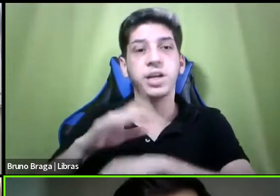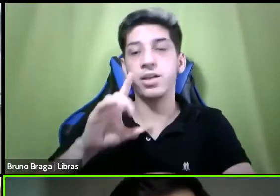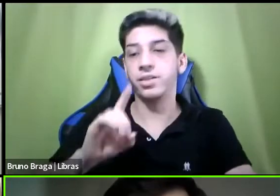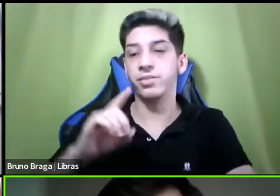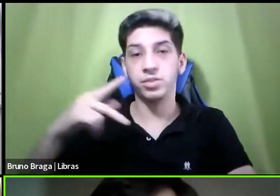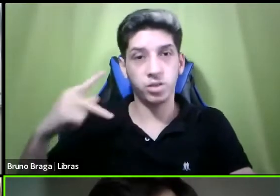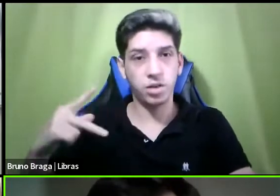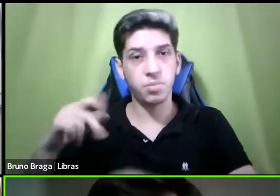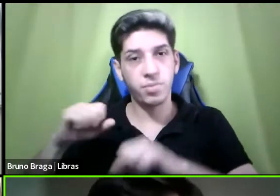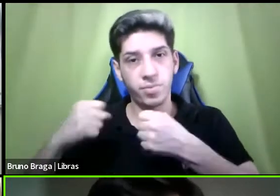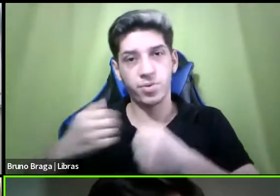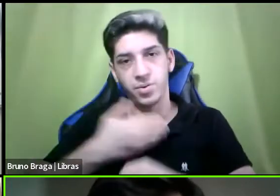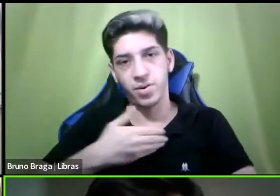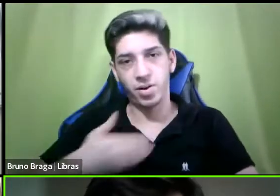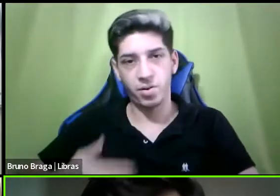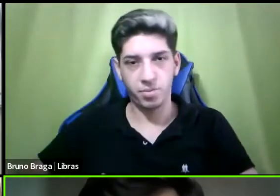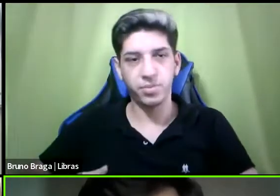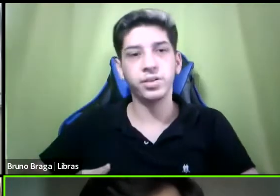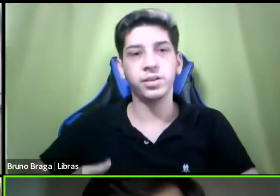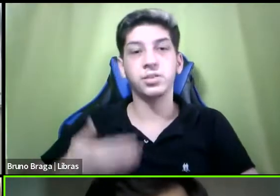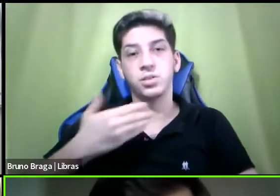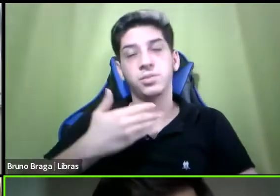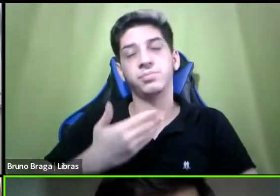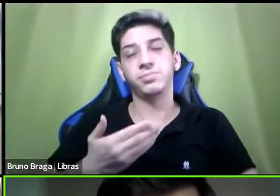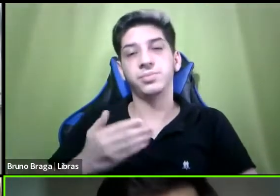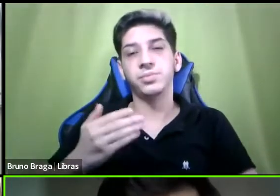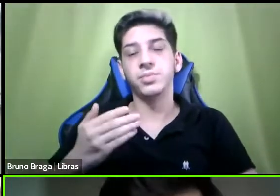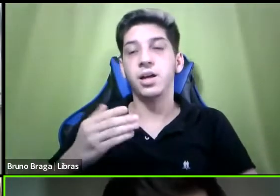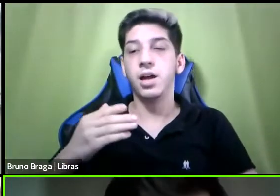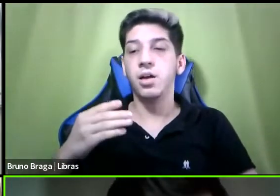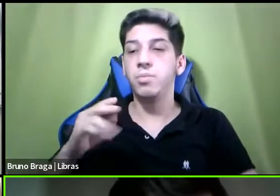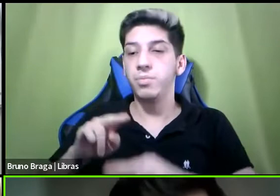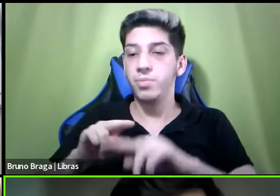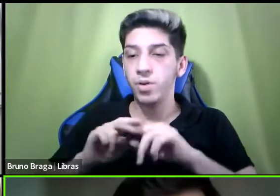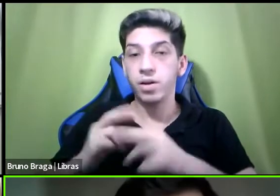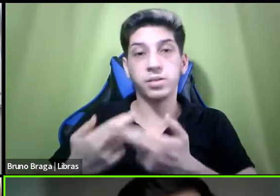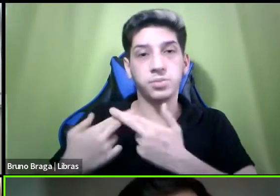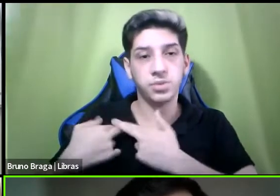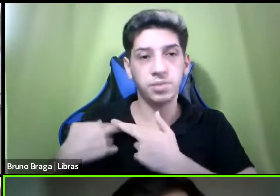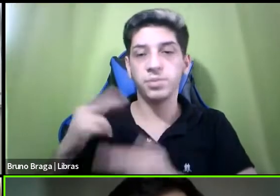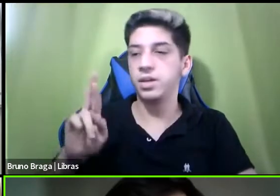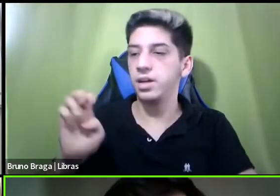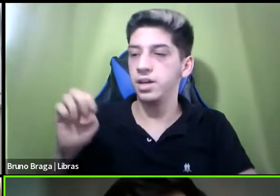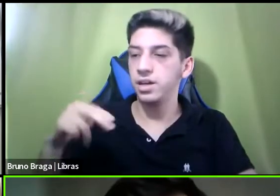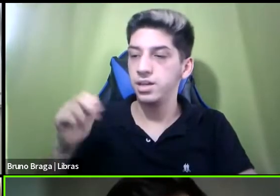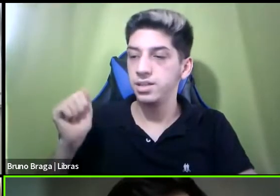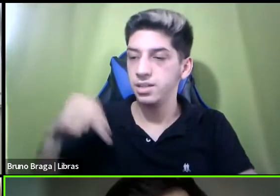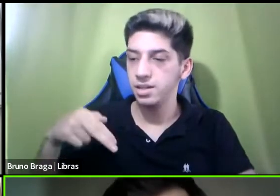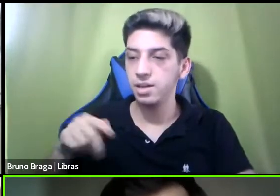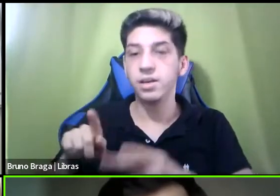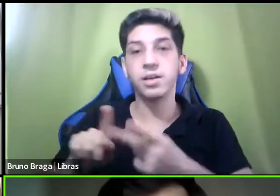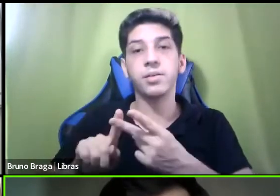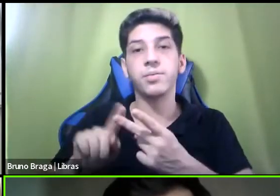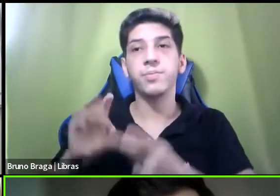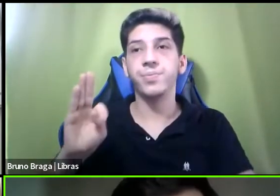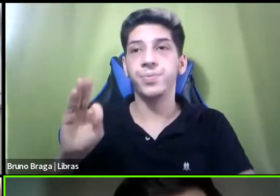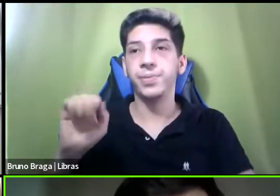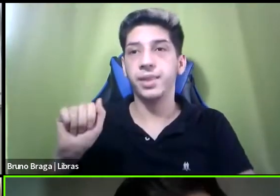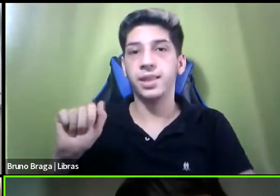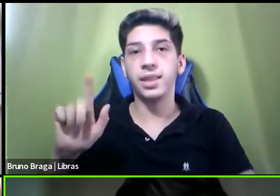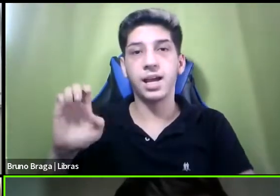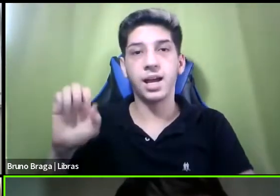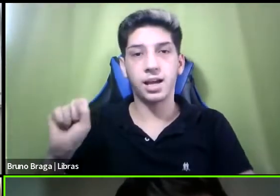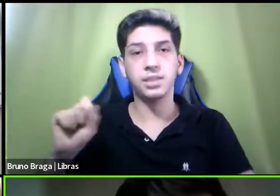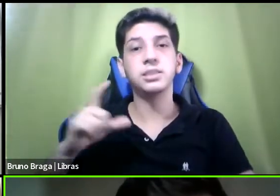união tem por meio do doutor Renan por meio do doutor Tales tem feito um trabalho